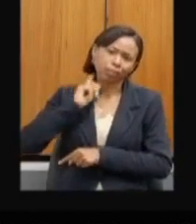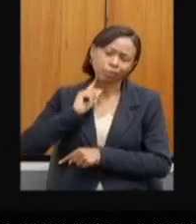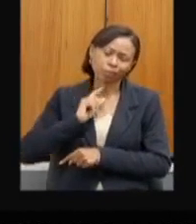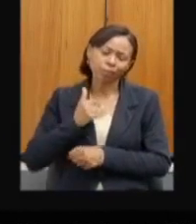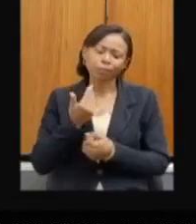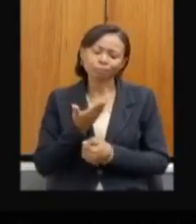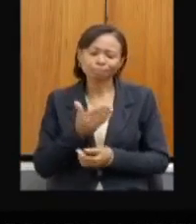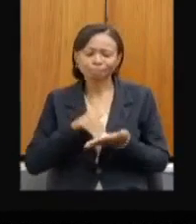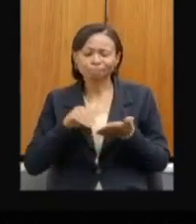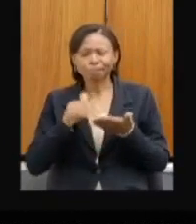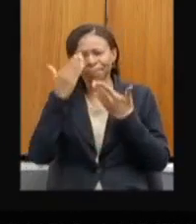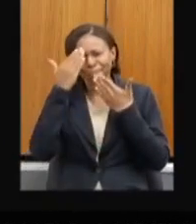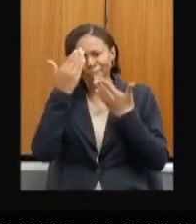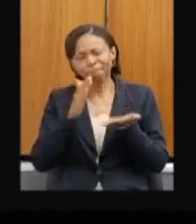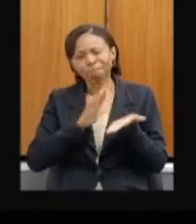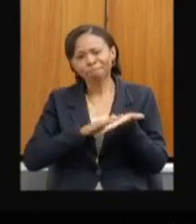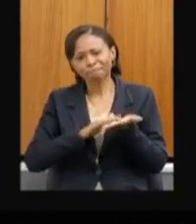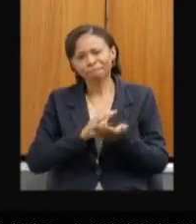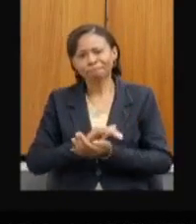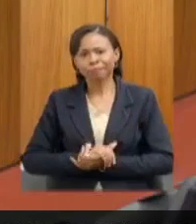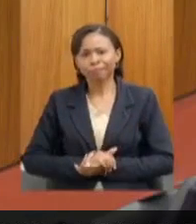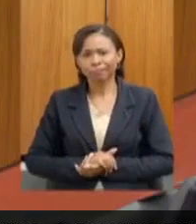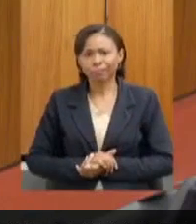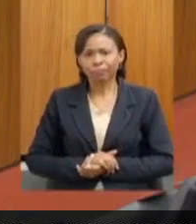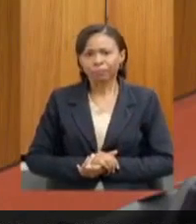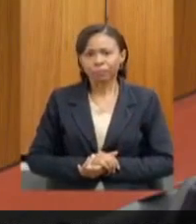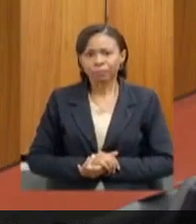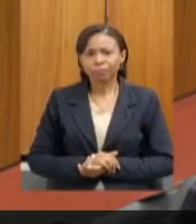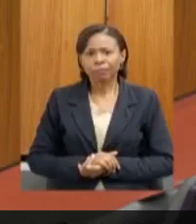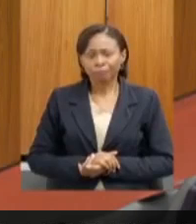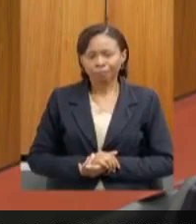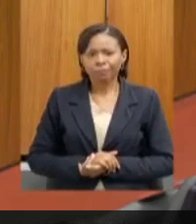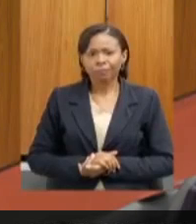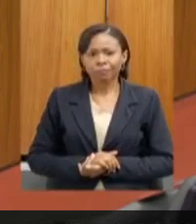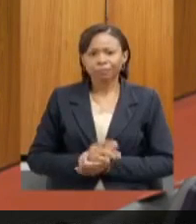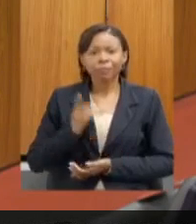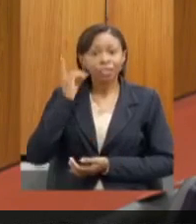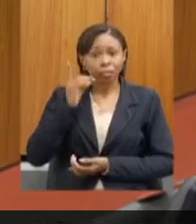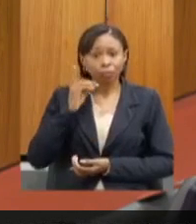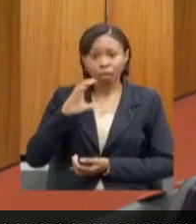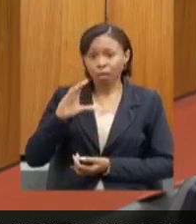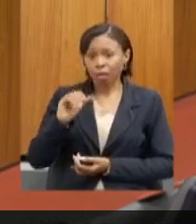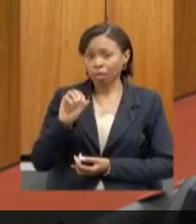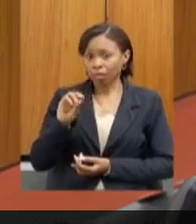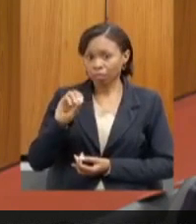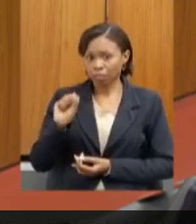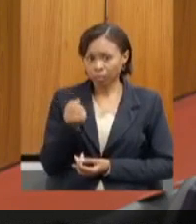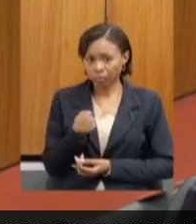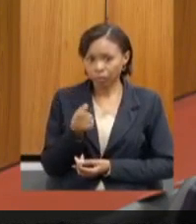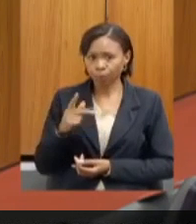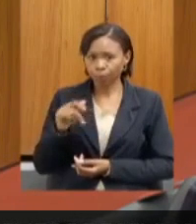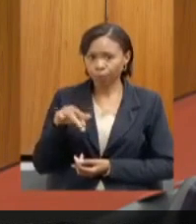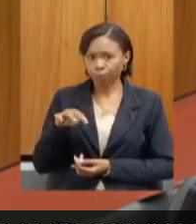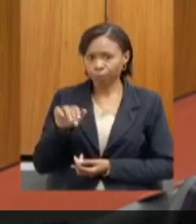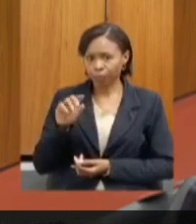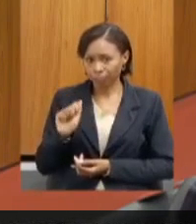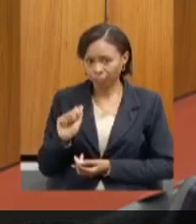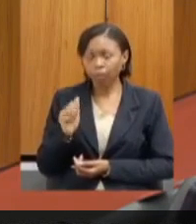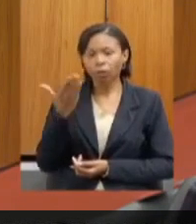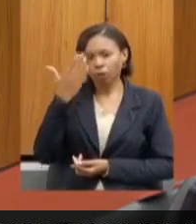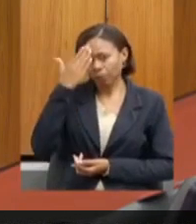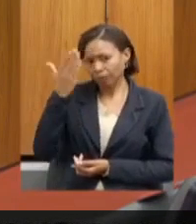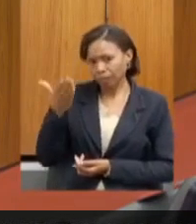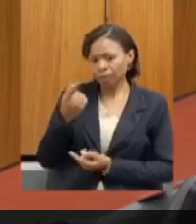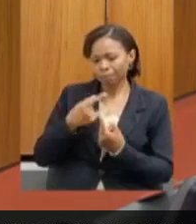obrigado, secretária, e parabéns, Noraldino. Muito obrigado, caro colega deputado Carlos Mimenta, pelo companheirismo, pelo